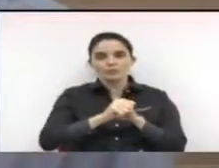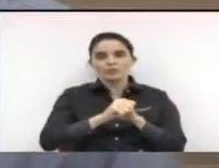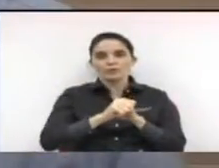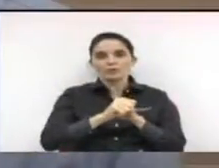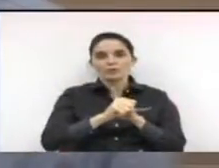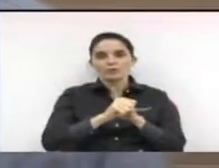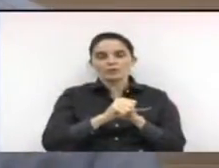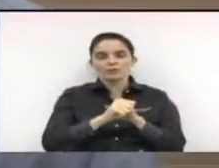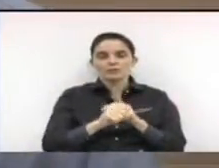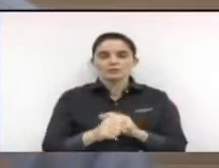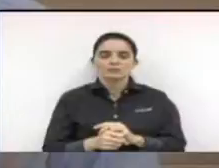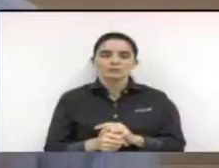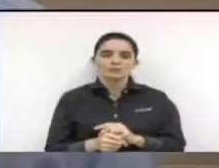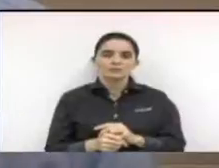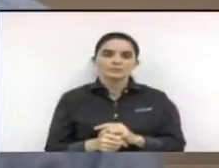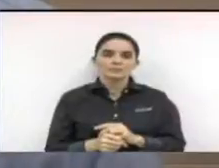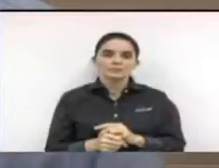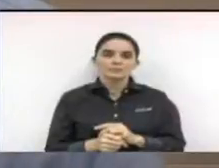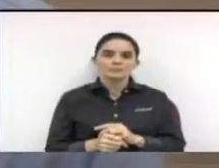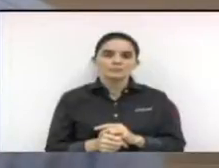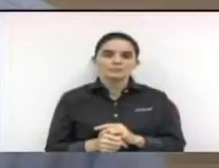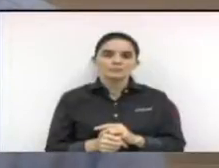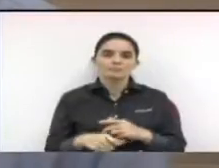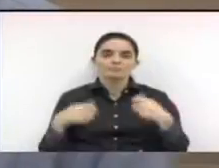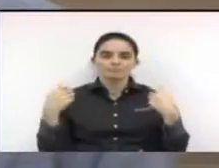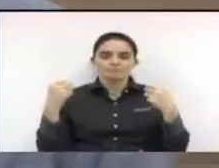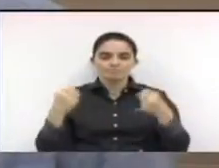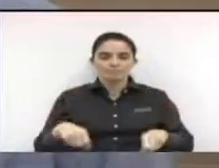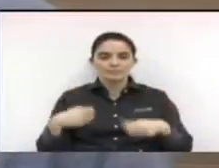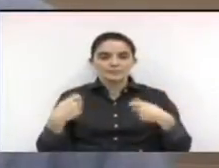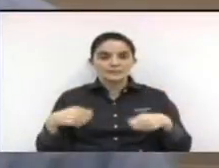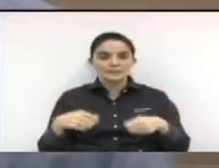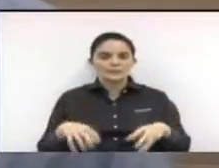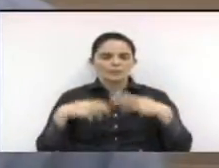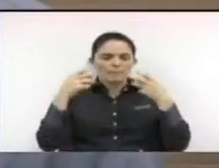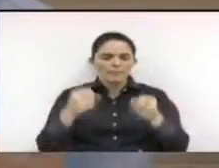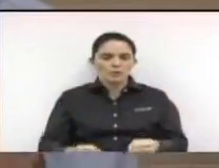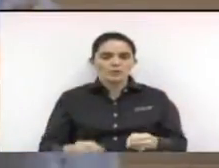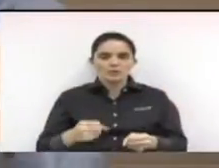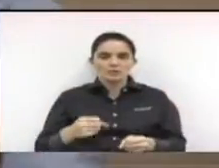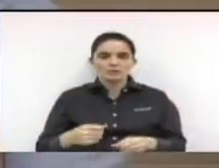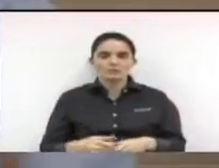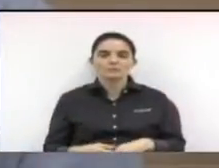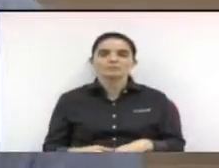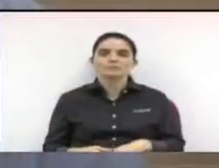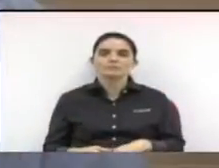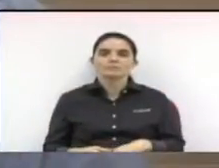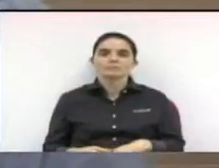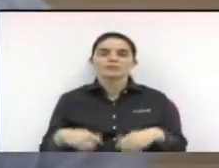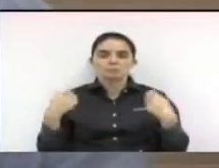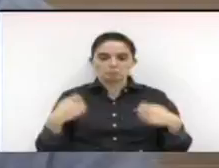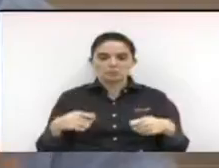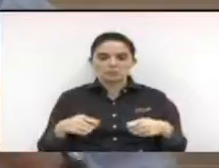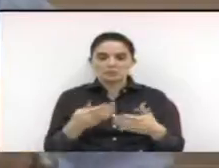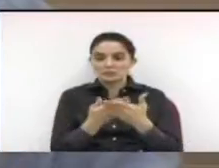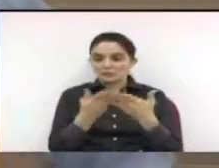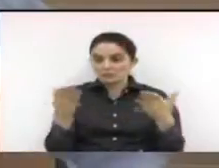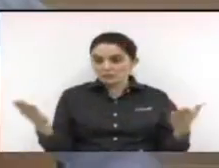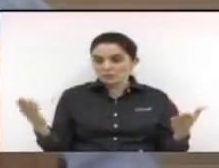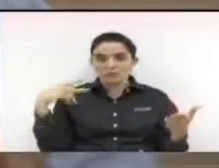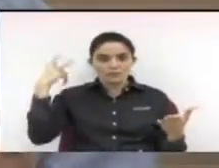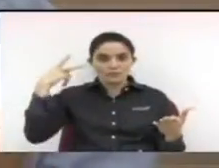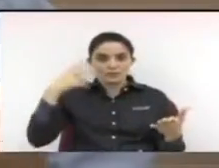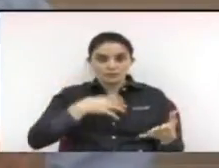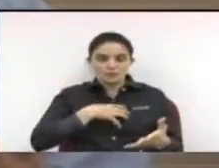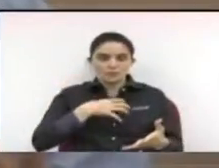empoderar, empoderamento, e eu gosto muito dessa palavra, eu acho que essa sensação tem que passar para a população. E eu